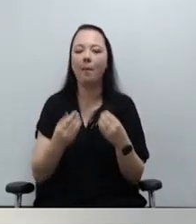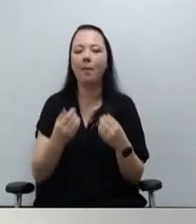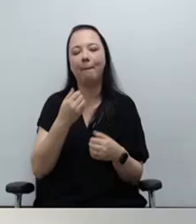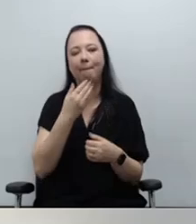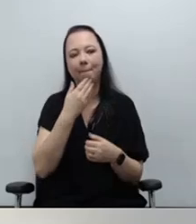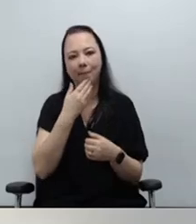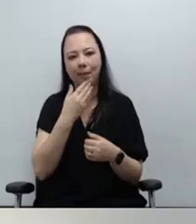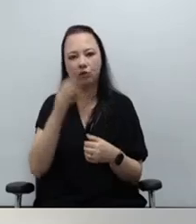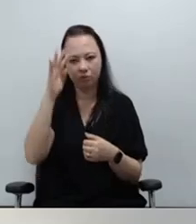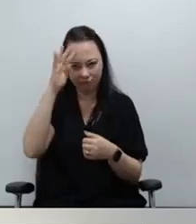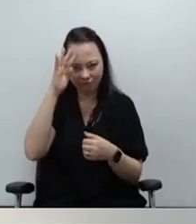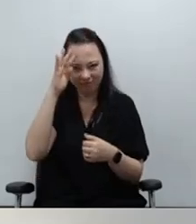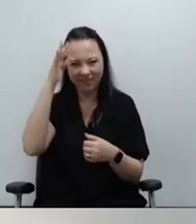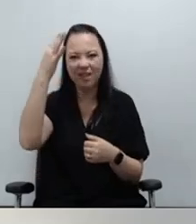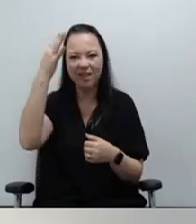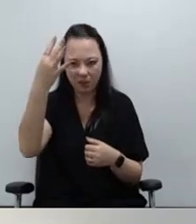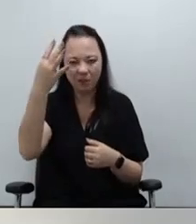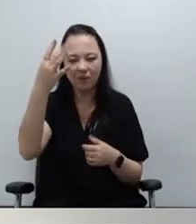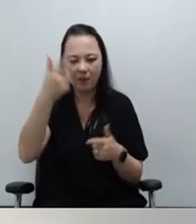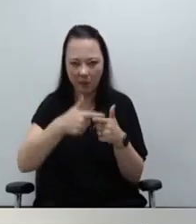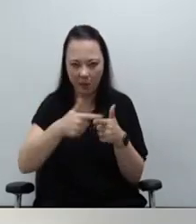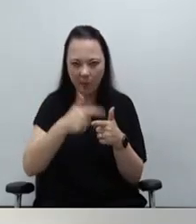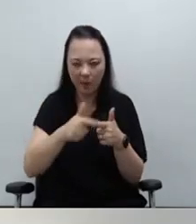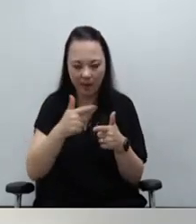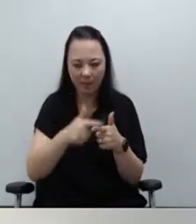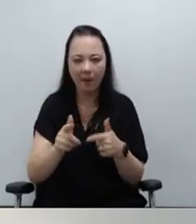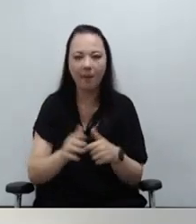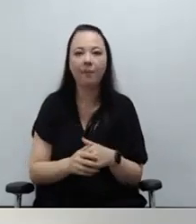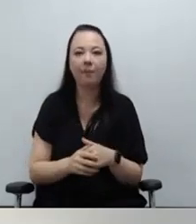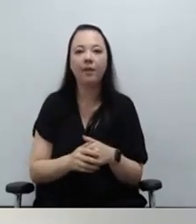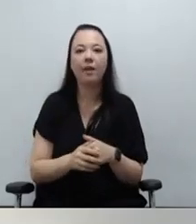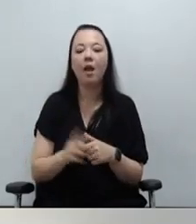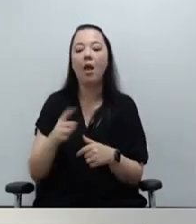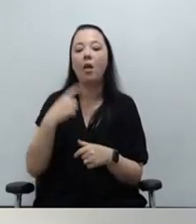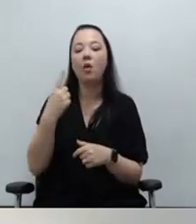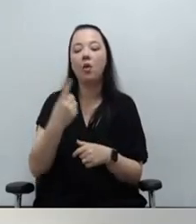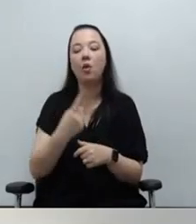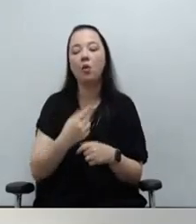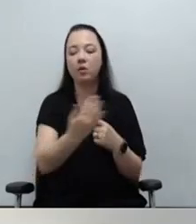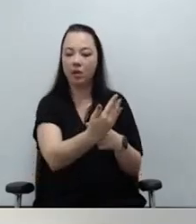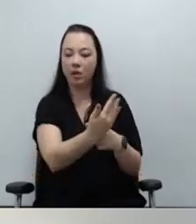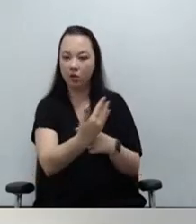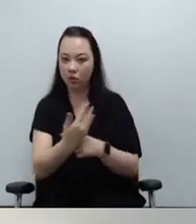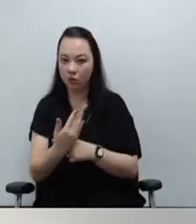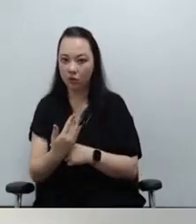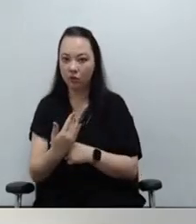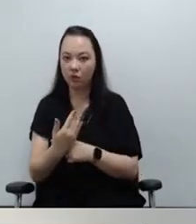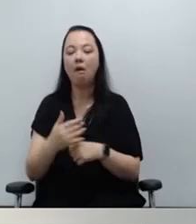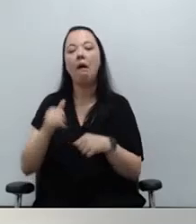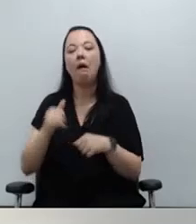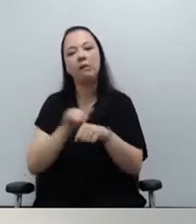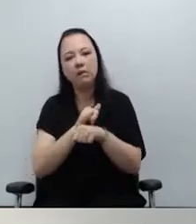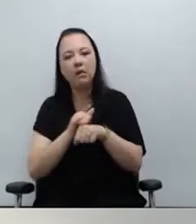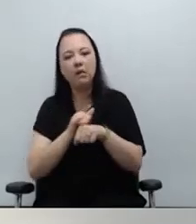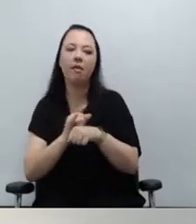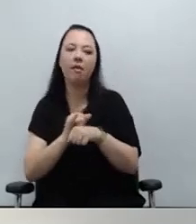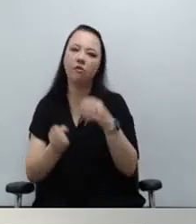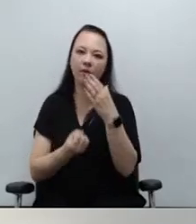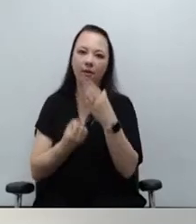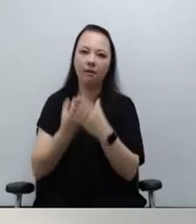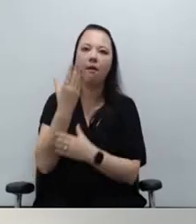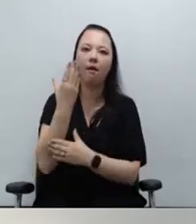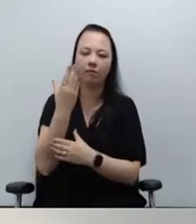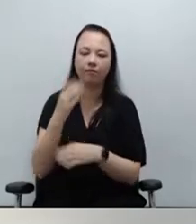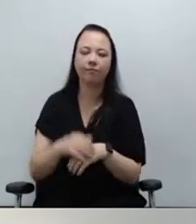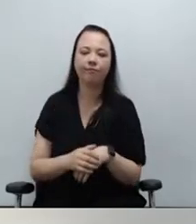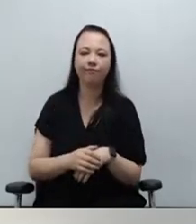em pró do público atendido possibilitam criar estratégias para atravessar tais tragédias. Destaca-se